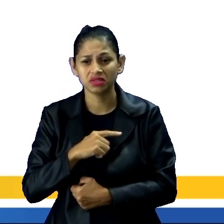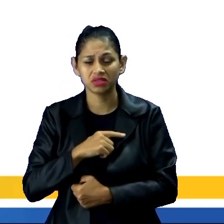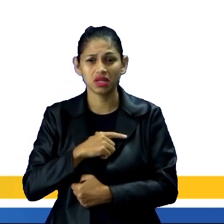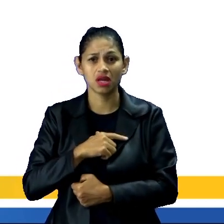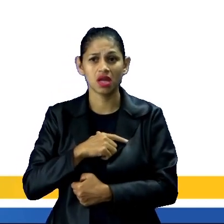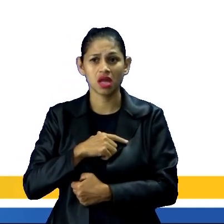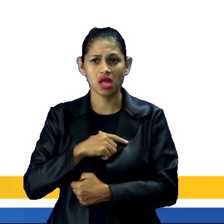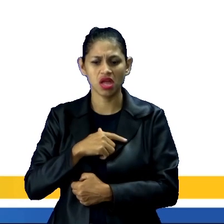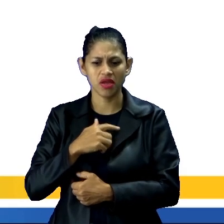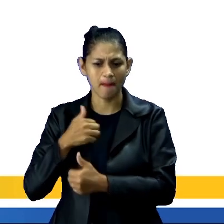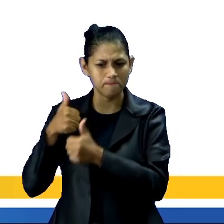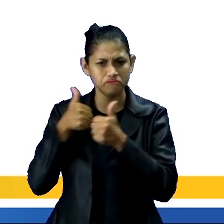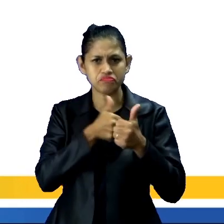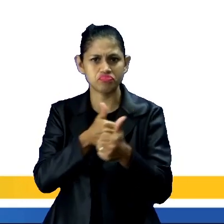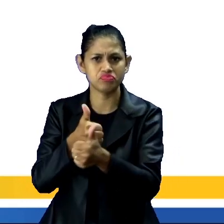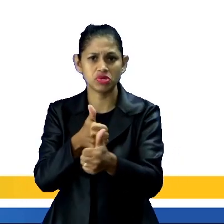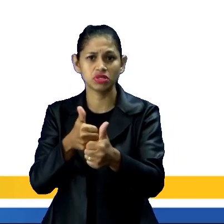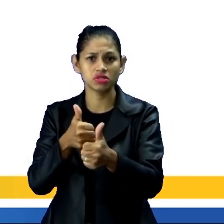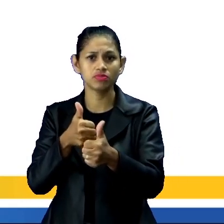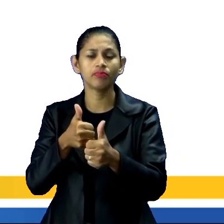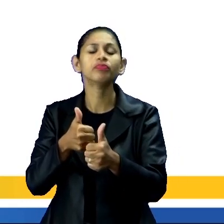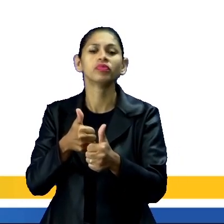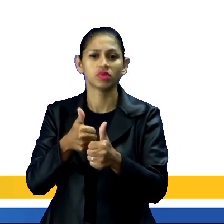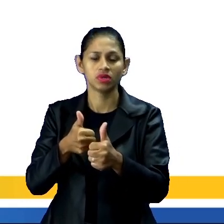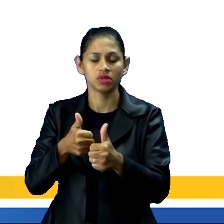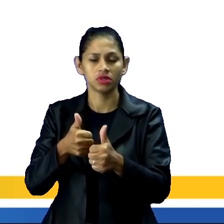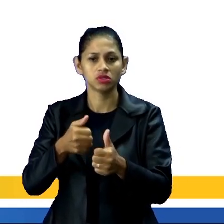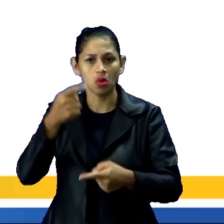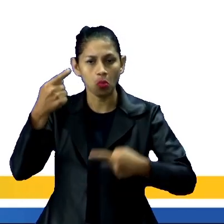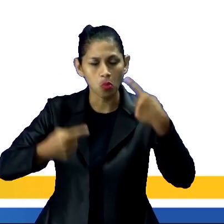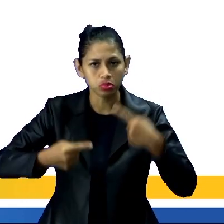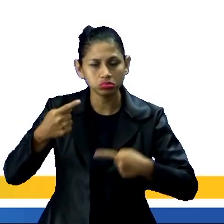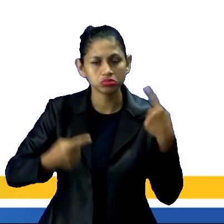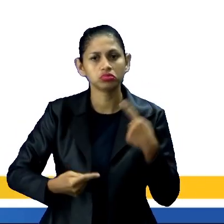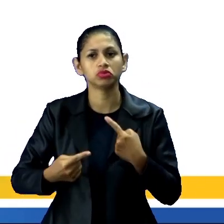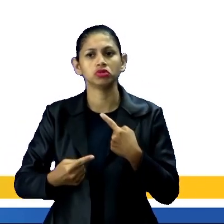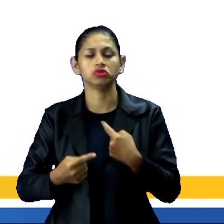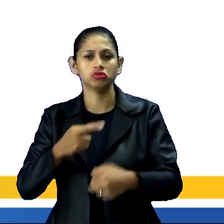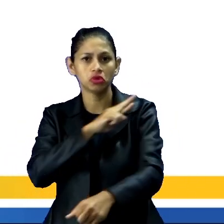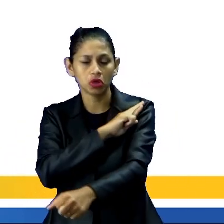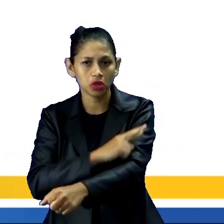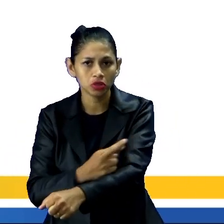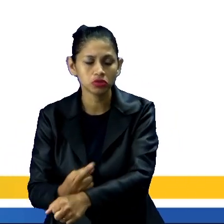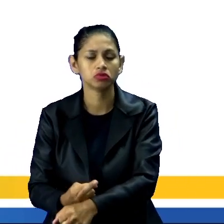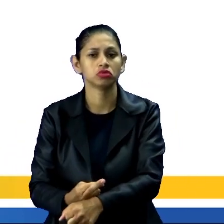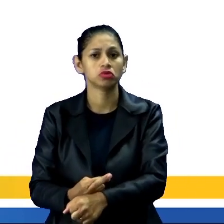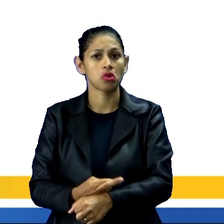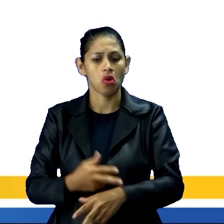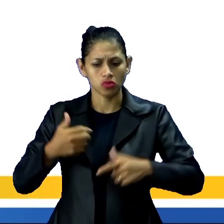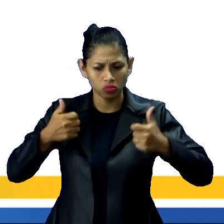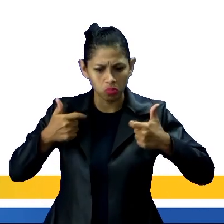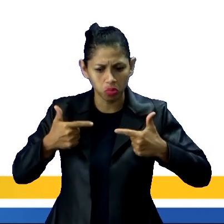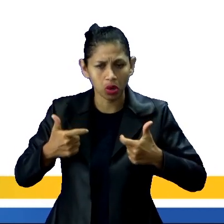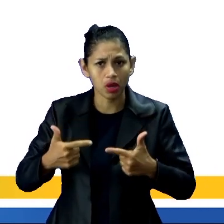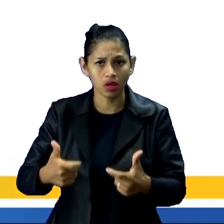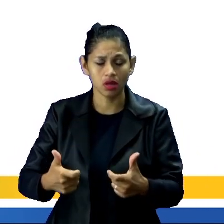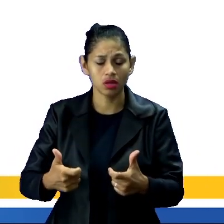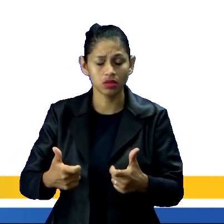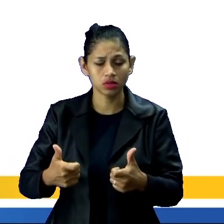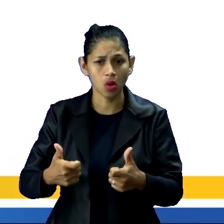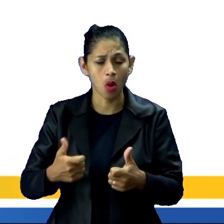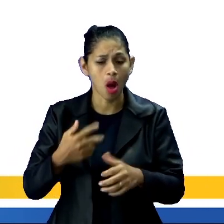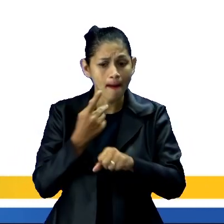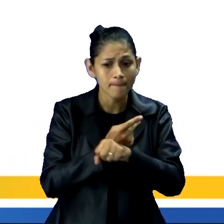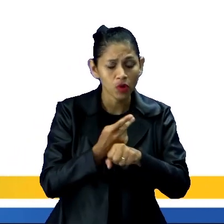e outras situações, né? Que muitas vezes as populações passam, elas são forçadas a deixar seu país. Elas vêm em busca